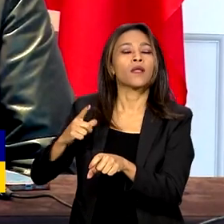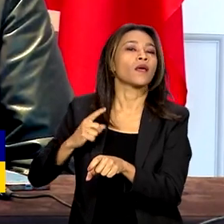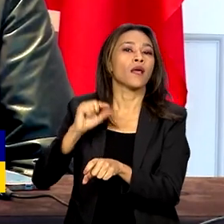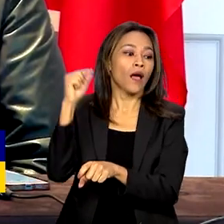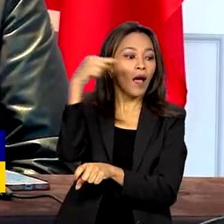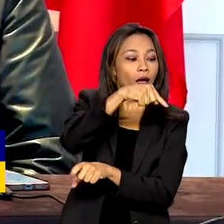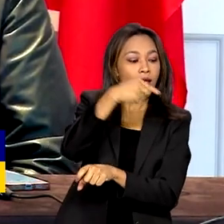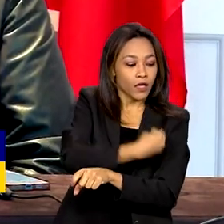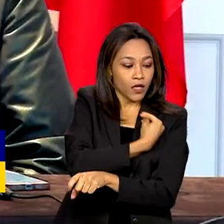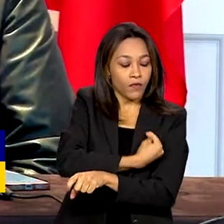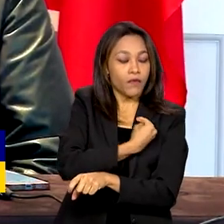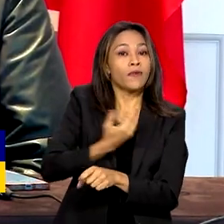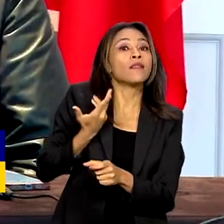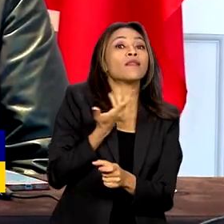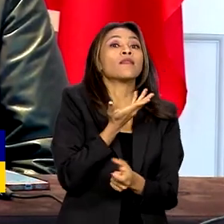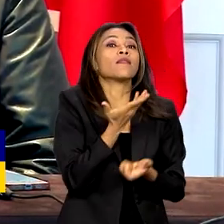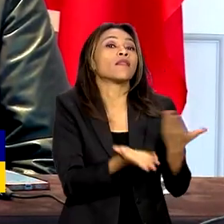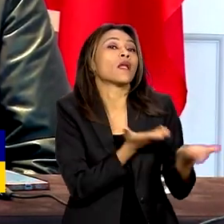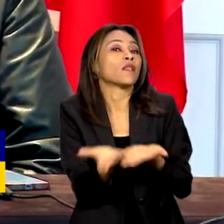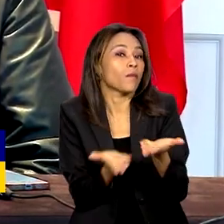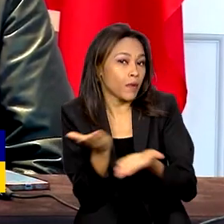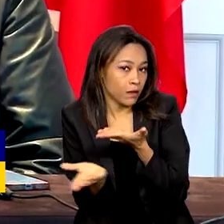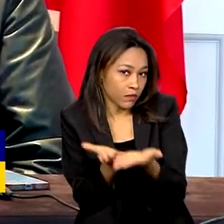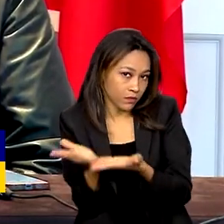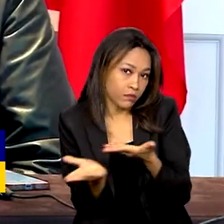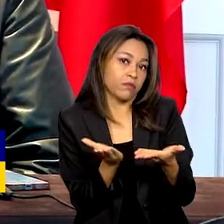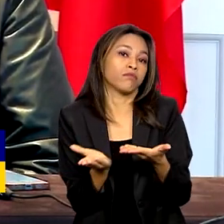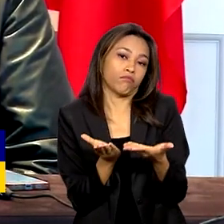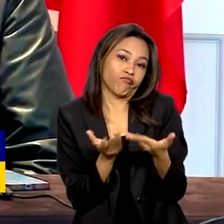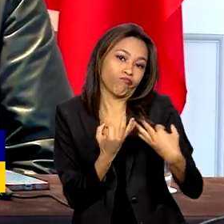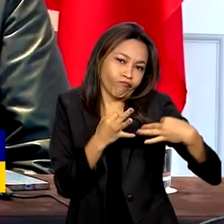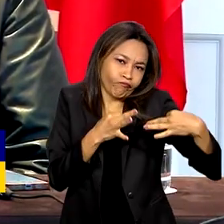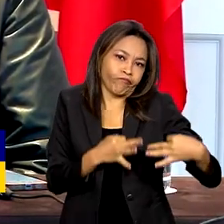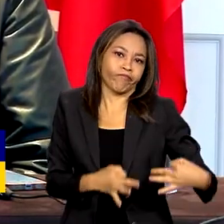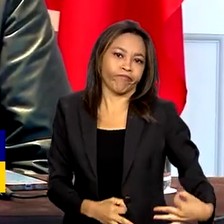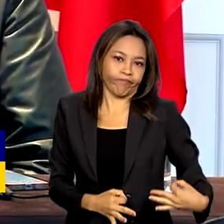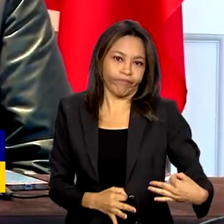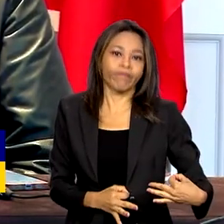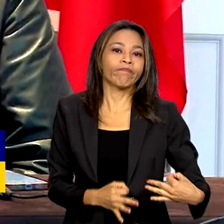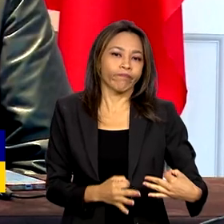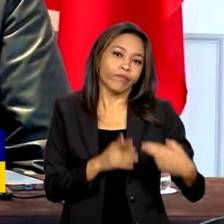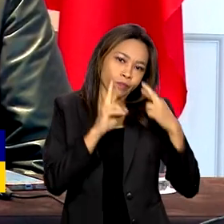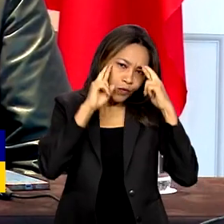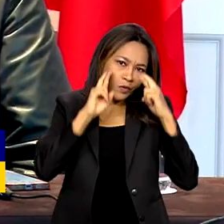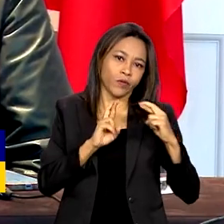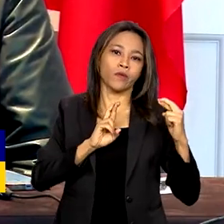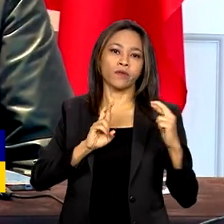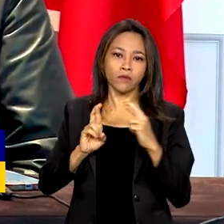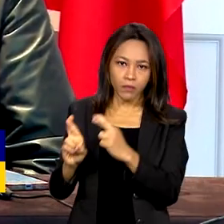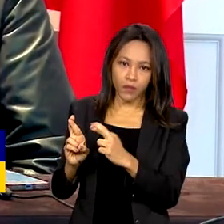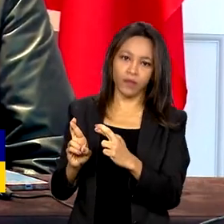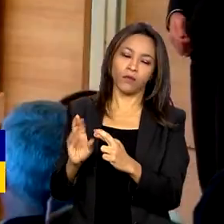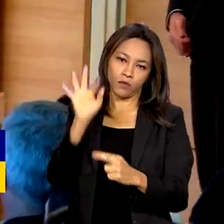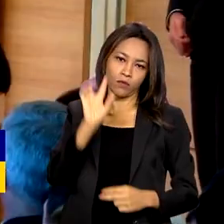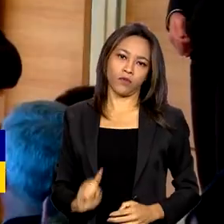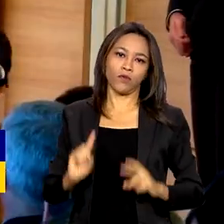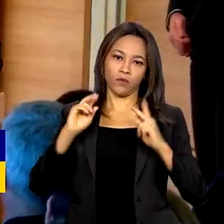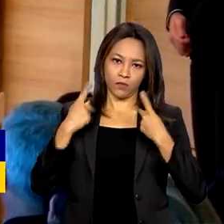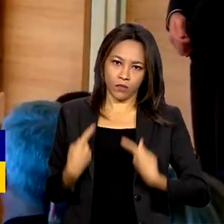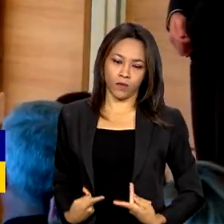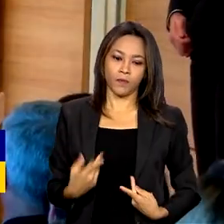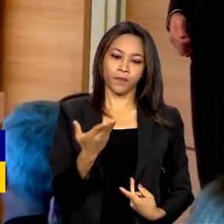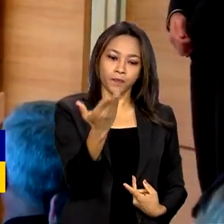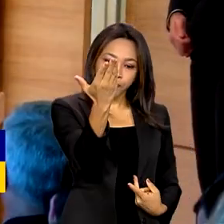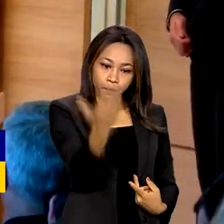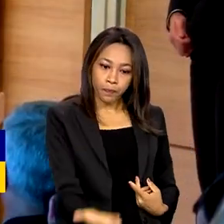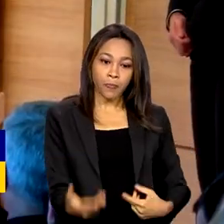que merece um tratamento digno, um tratamento de respeito aos direitos humanos. O presidente